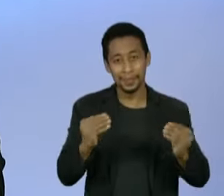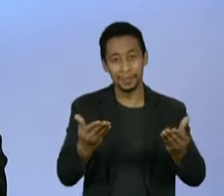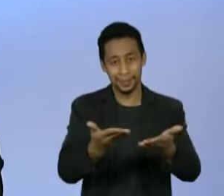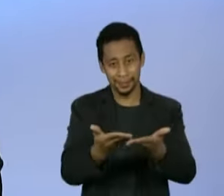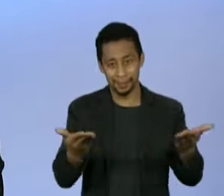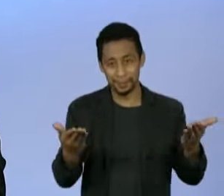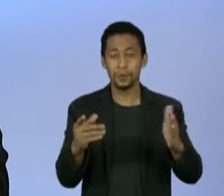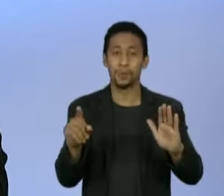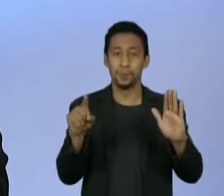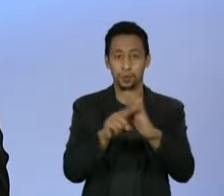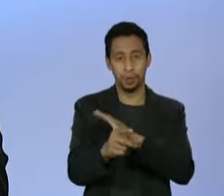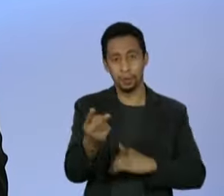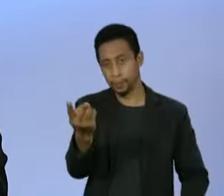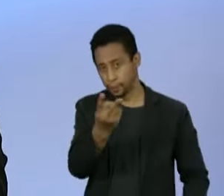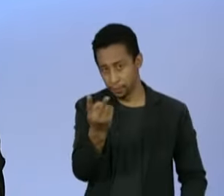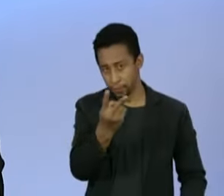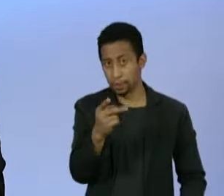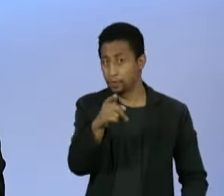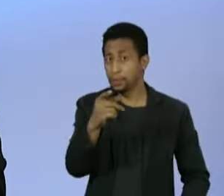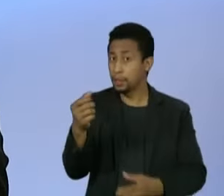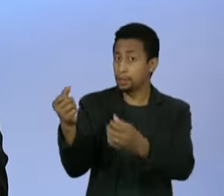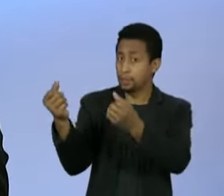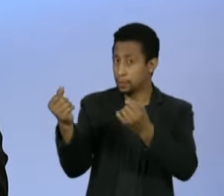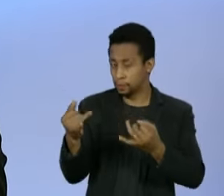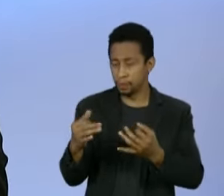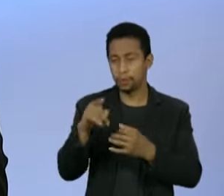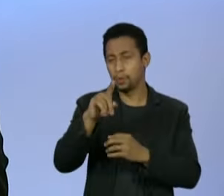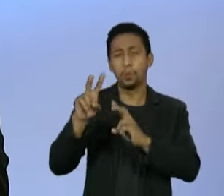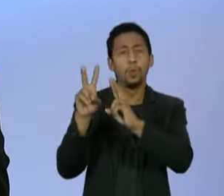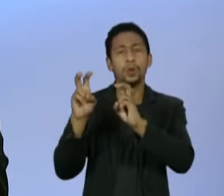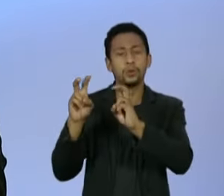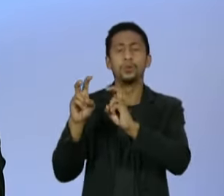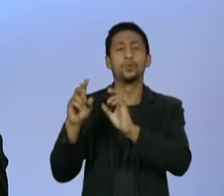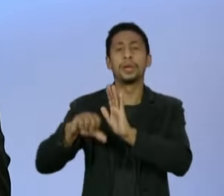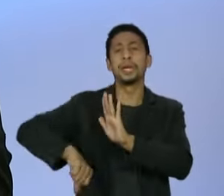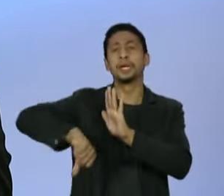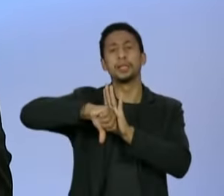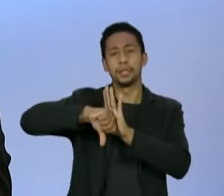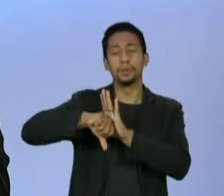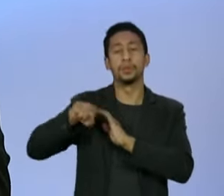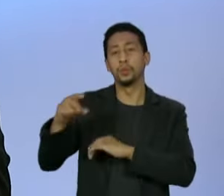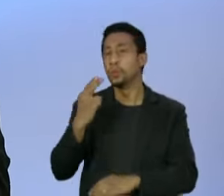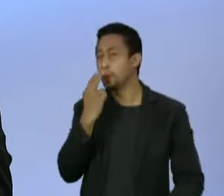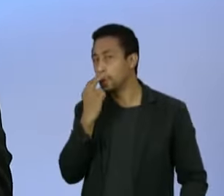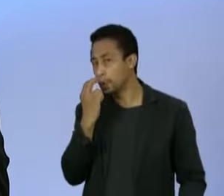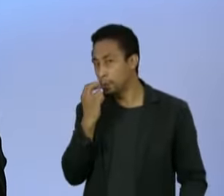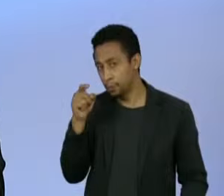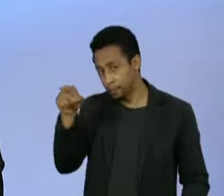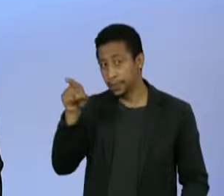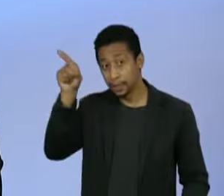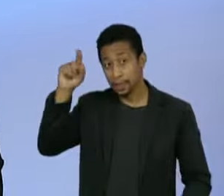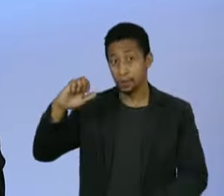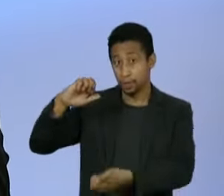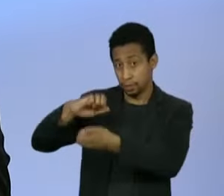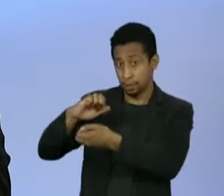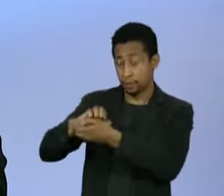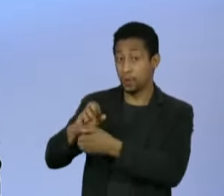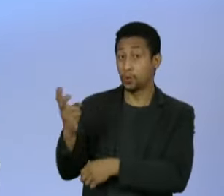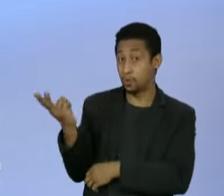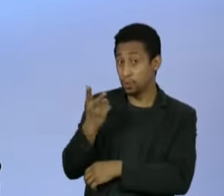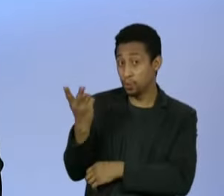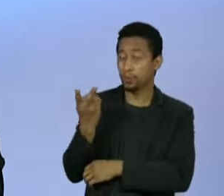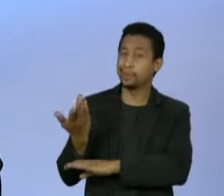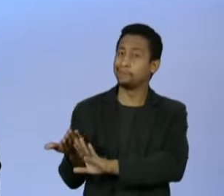Os senhores apresentaram uma notícia-crime contra o procurador-geral da República, Augusto Aras, no Supremo, em que o acusavam de ter prevaricado